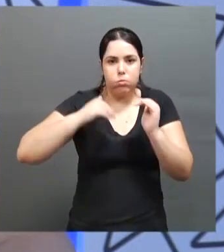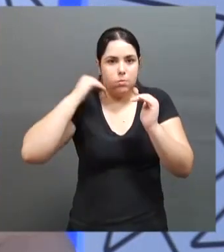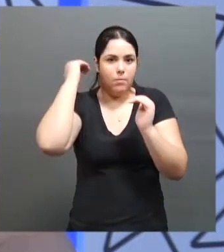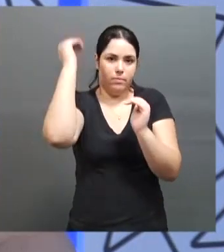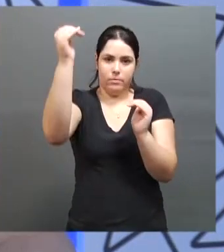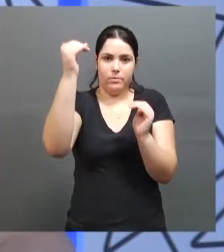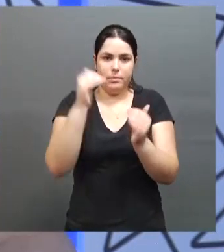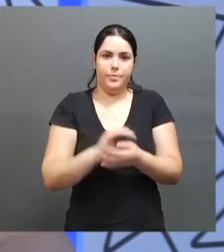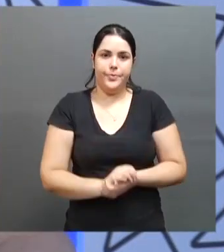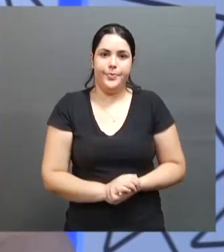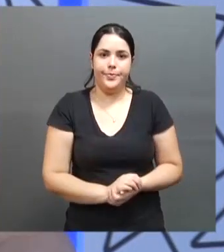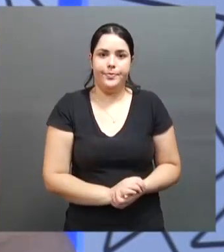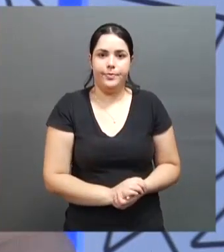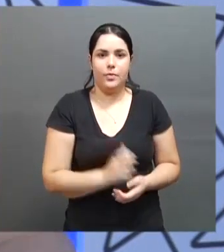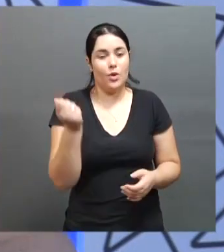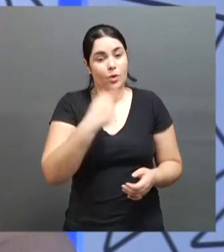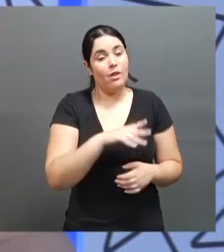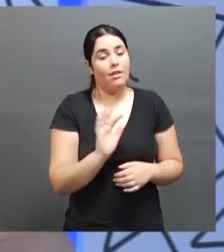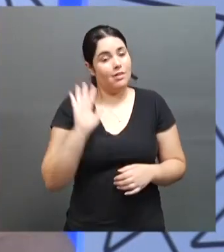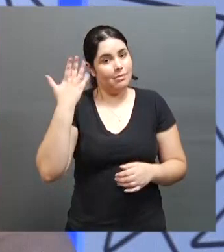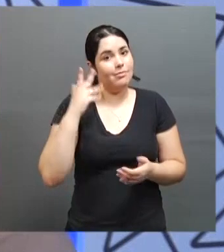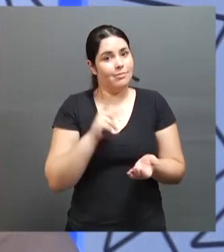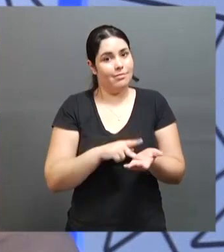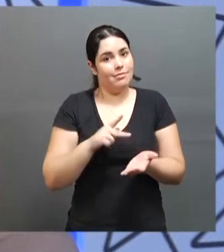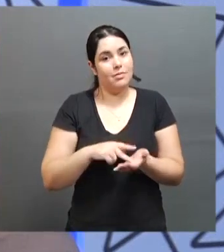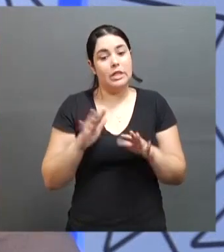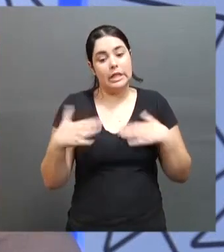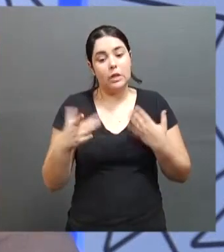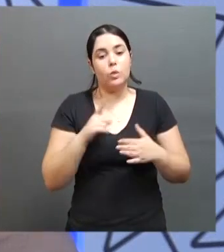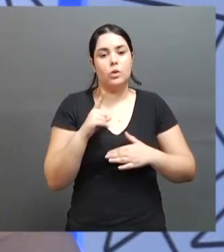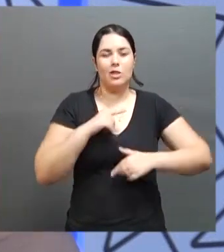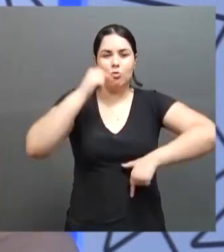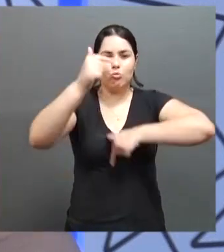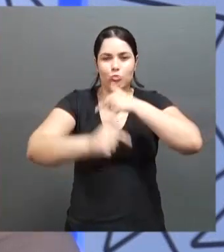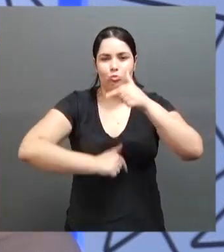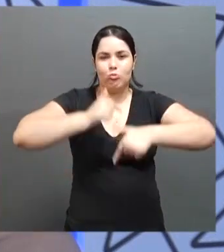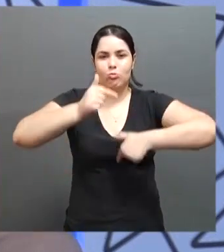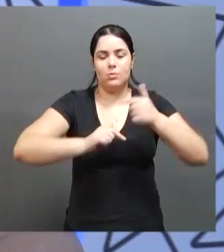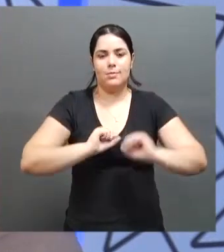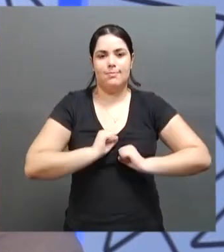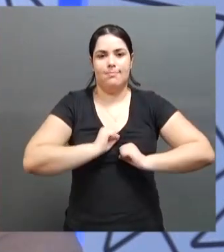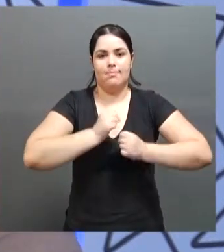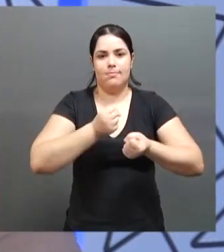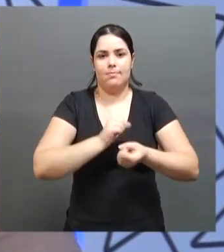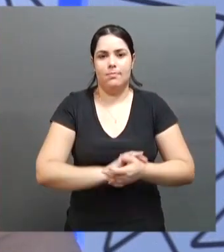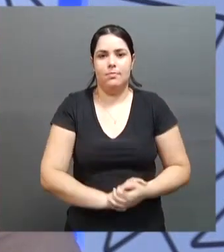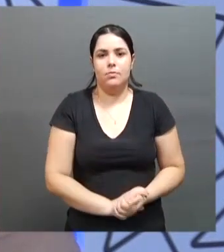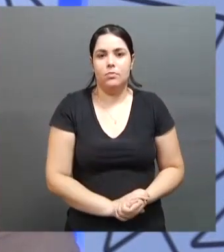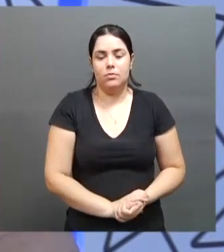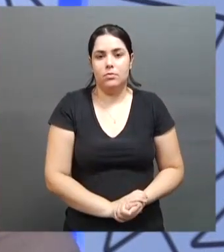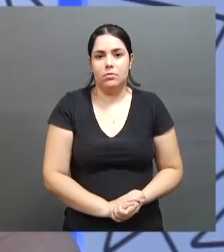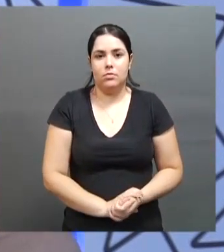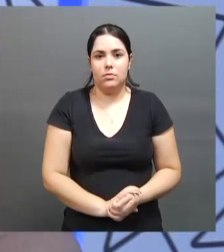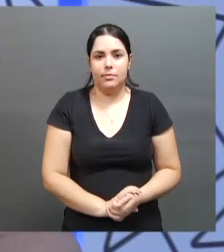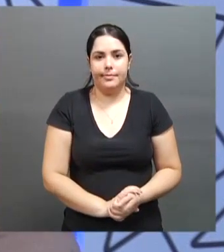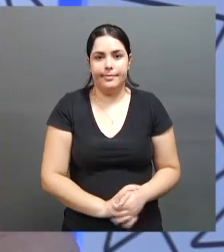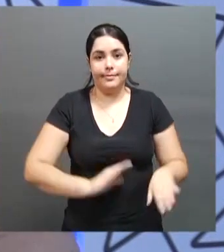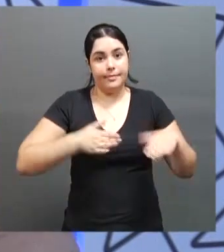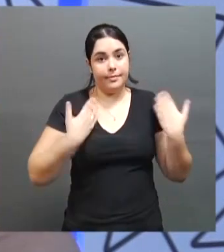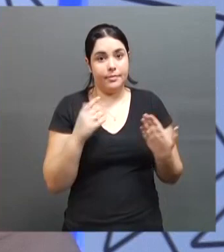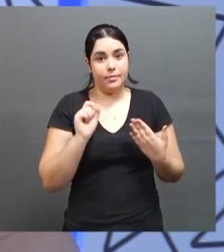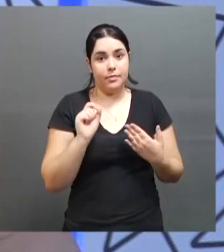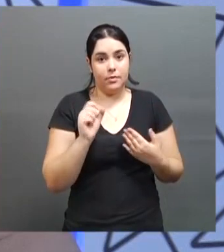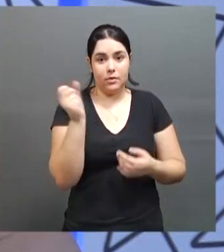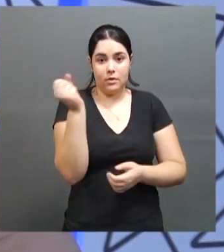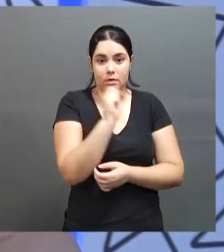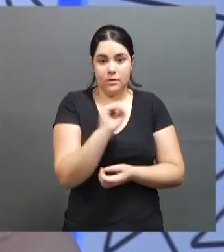praticado, geralmente. Então, houve um trabalho em direção a isso. Então, se